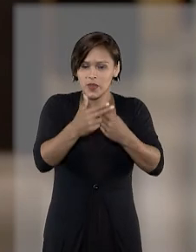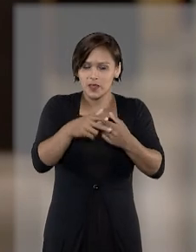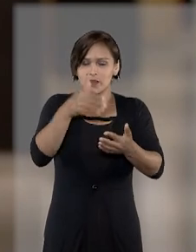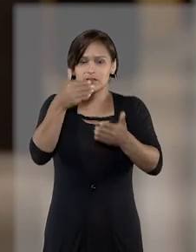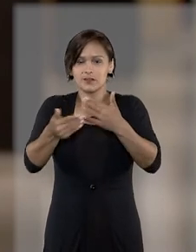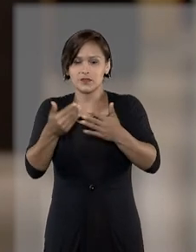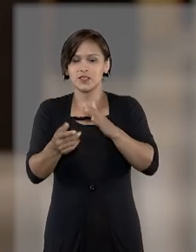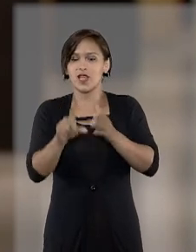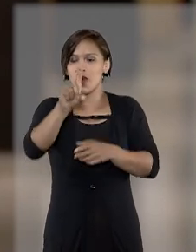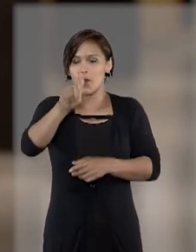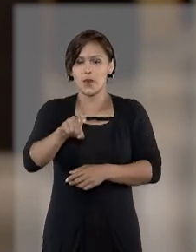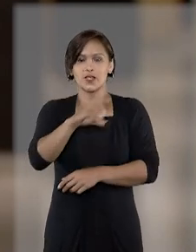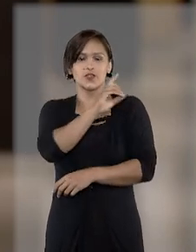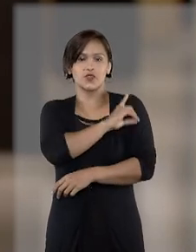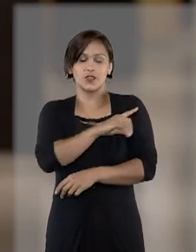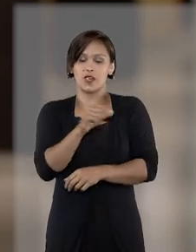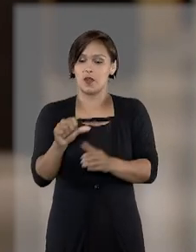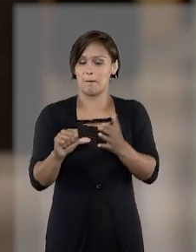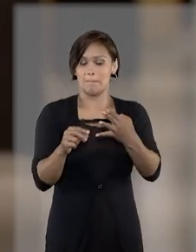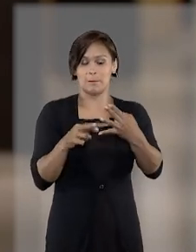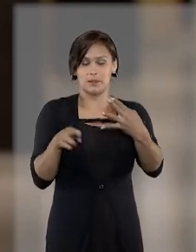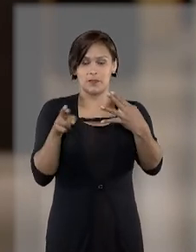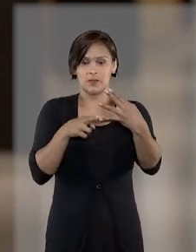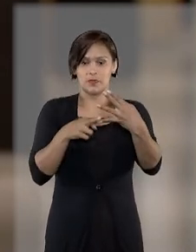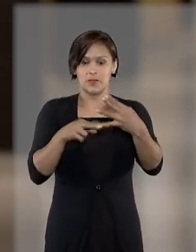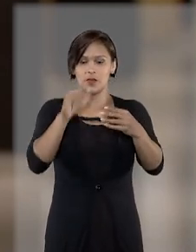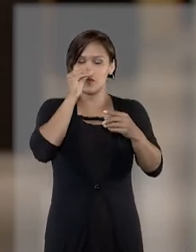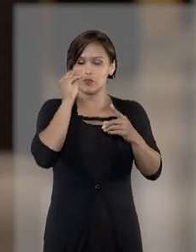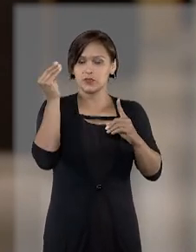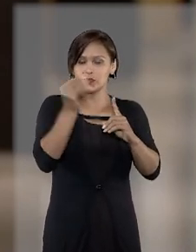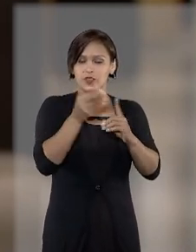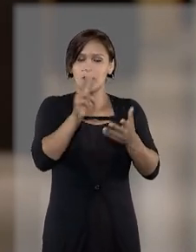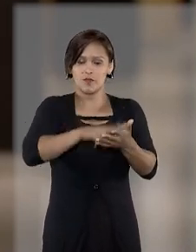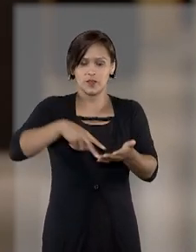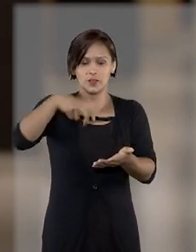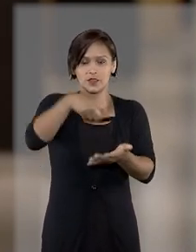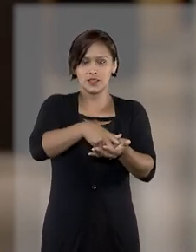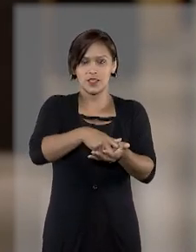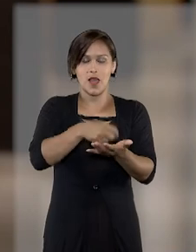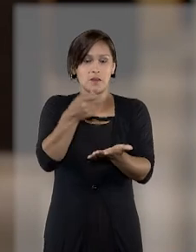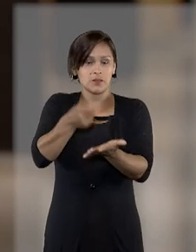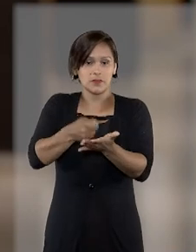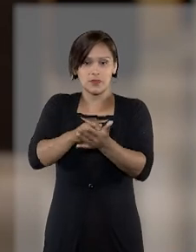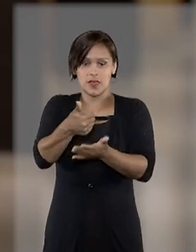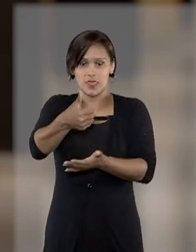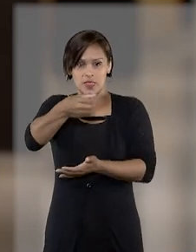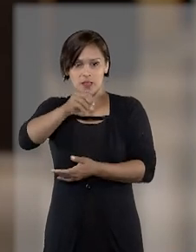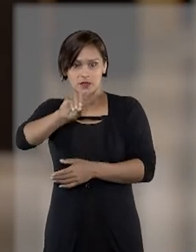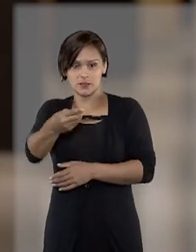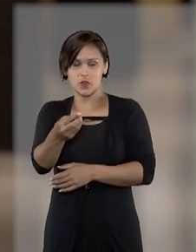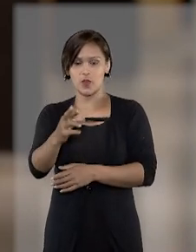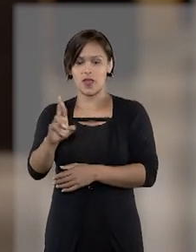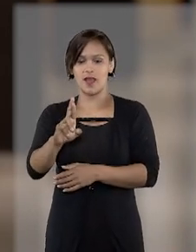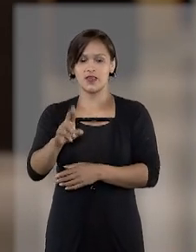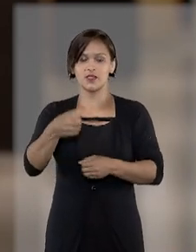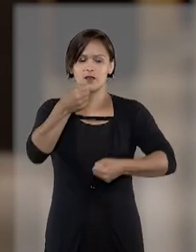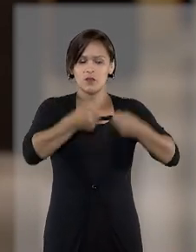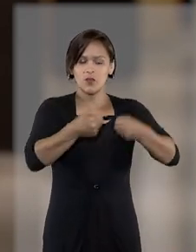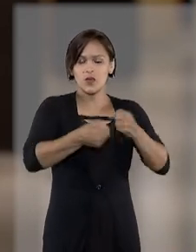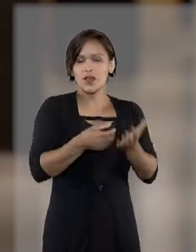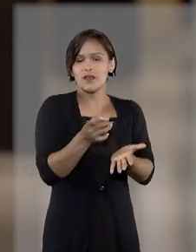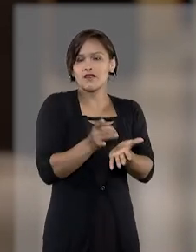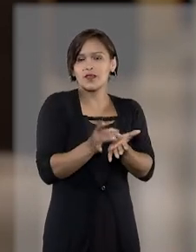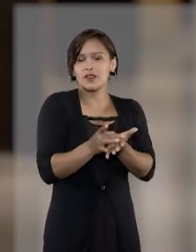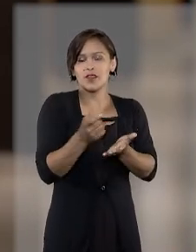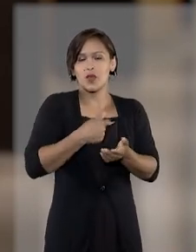imputados ao ex-dirigente. Em primeiro grau, o réu foi condenado a pagar 10 mil reais em razão da venda de veículo da sociedade